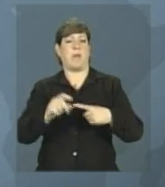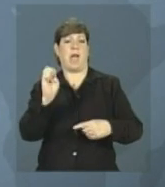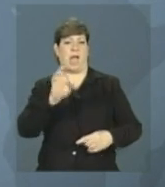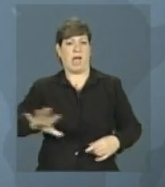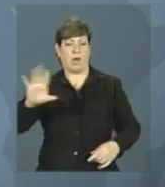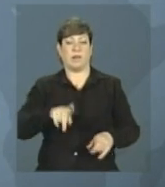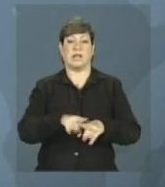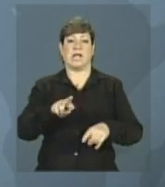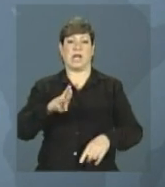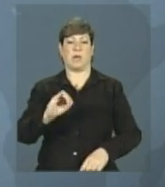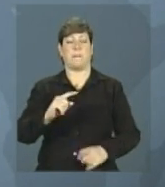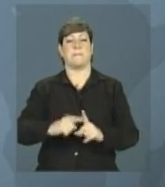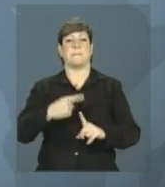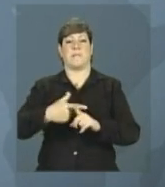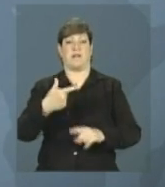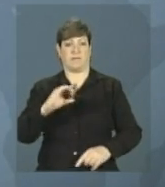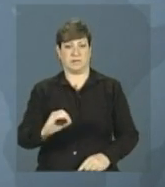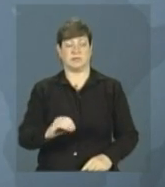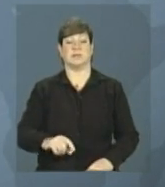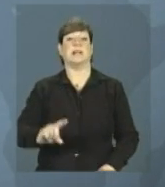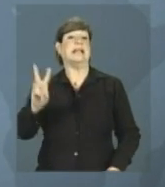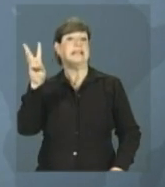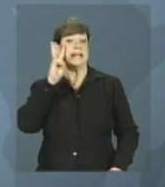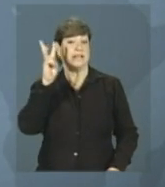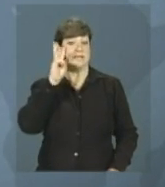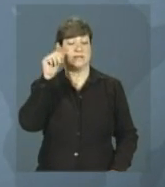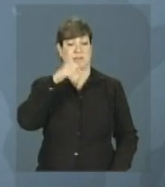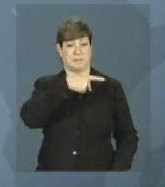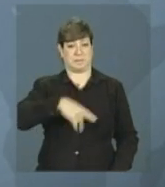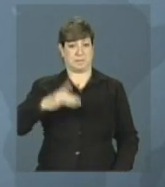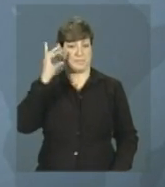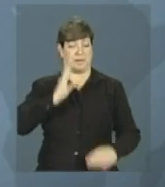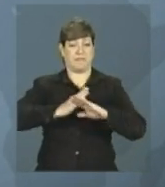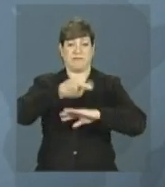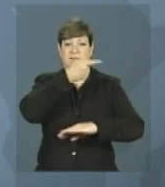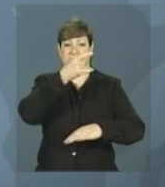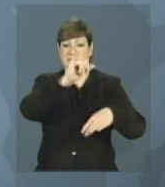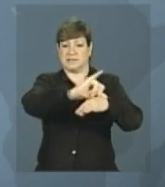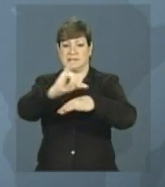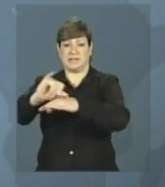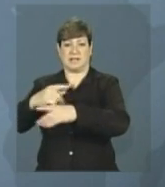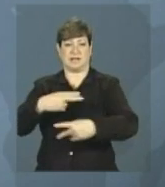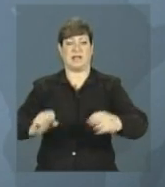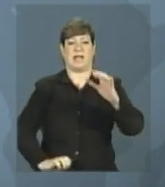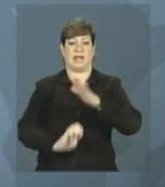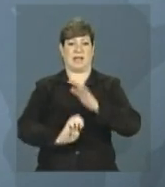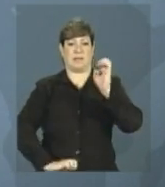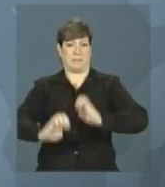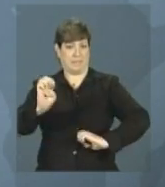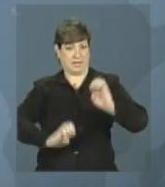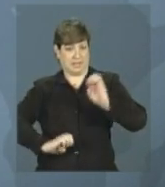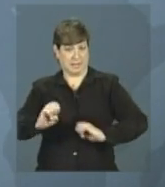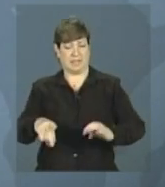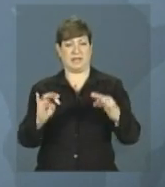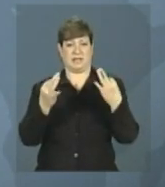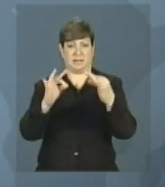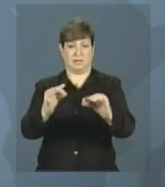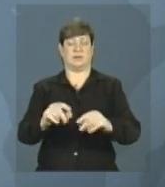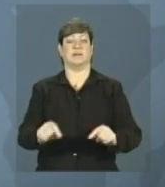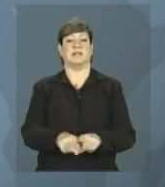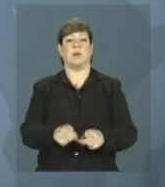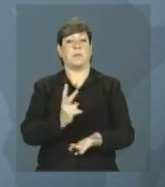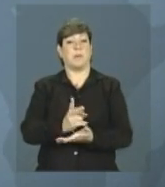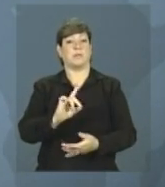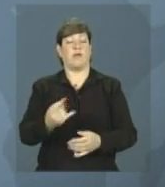e a Rio+, 20. Na terça-feira, a presidenta Dilma visitará os estandes das empresas de tecnologia que participam da Cebit. E no mesmo